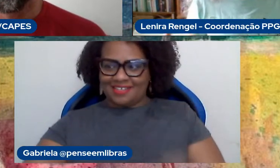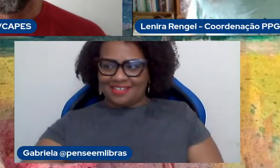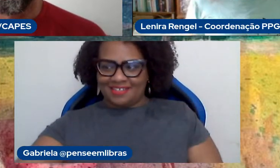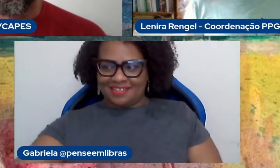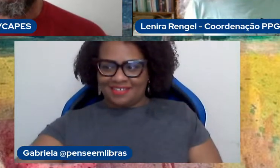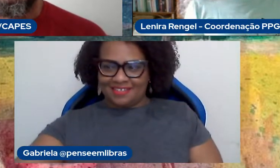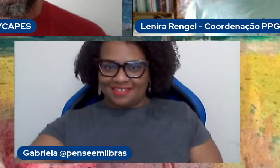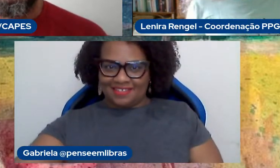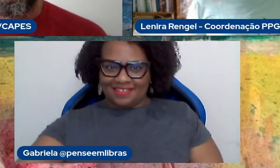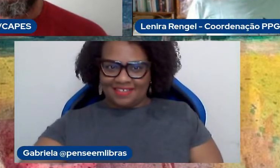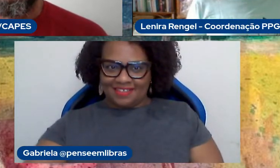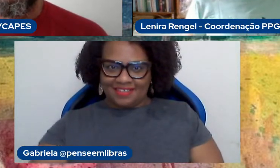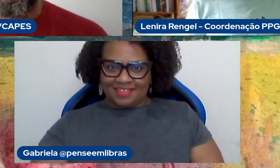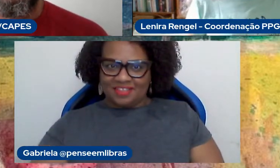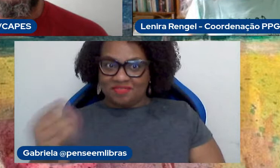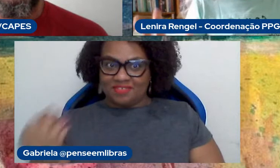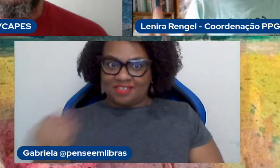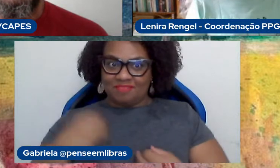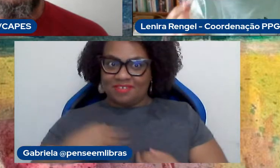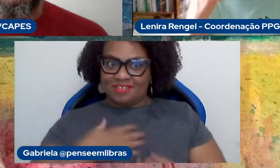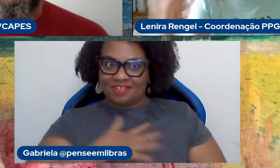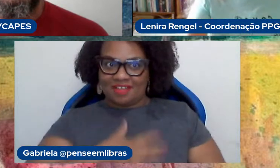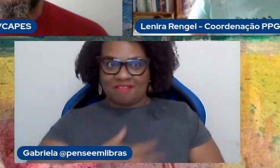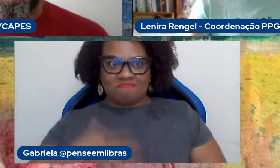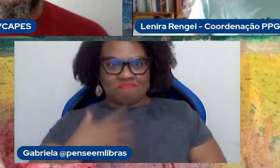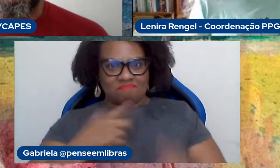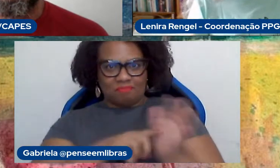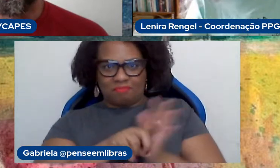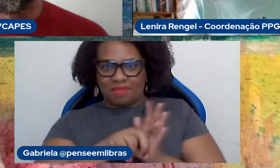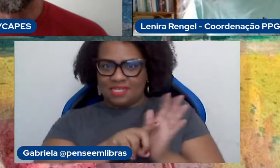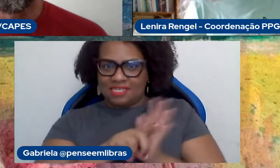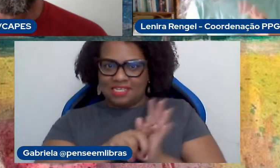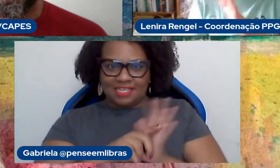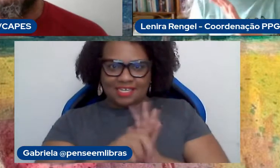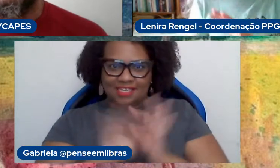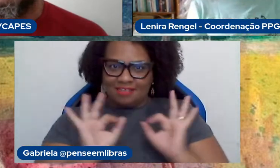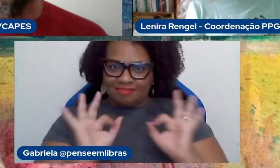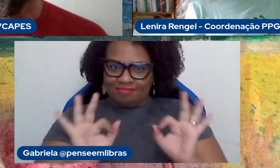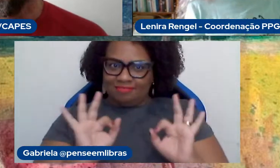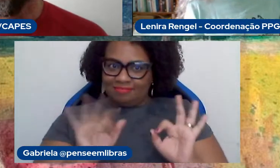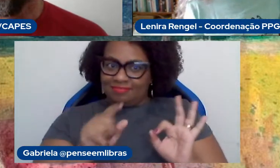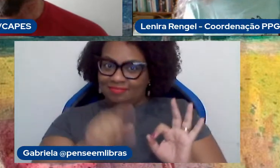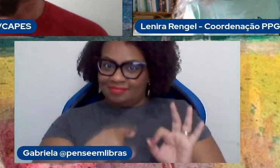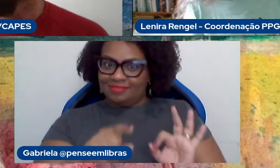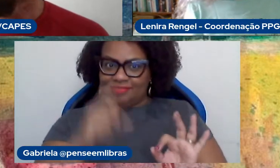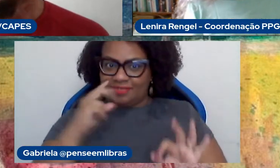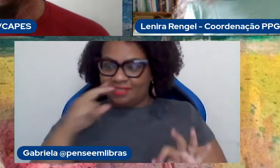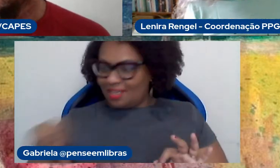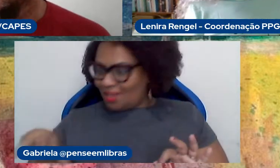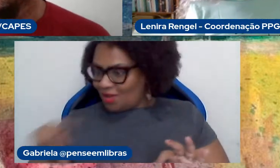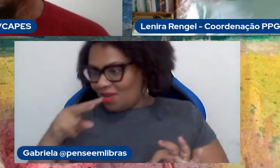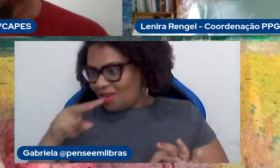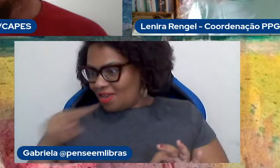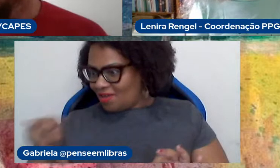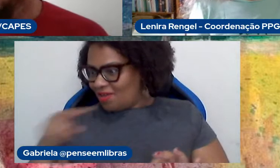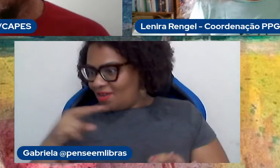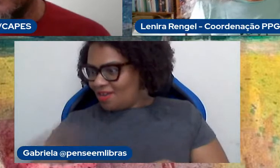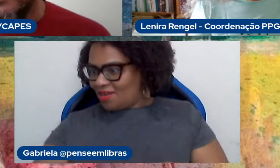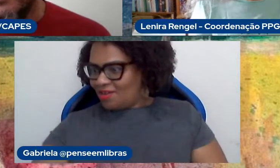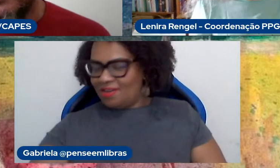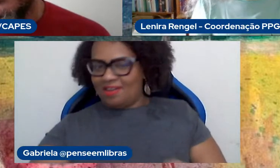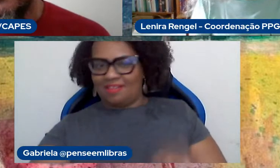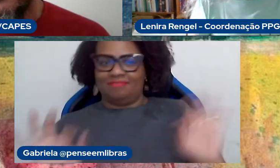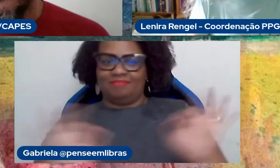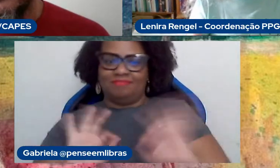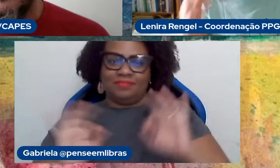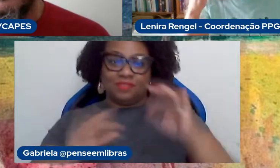honrou com essa pesquisa aqui, justamente para você não ter que ficar olhando aqui para os comentários. Muito,